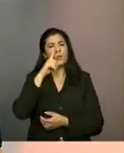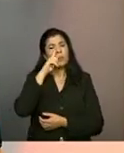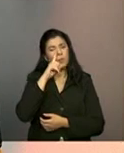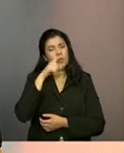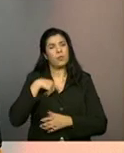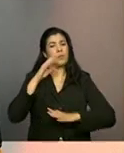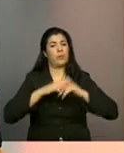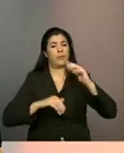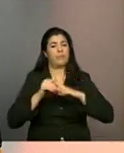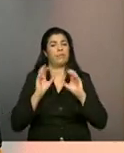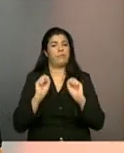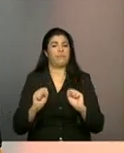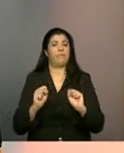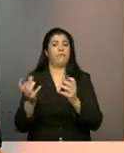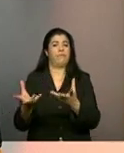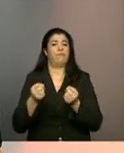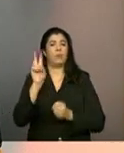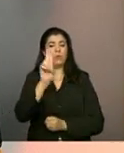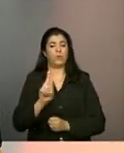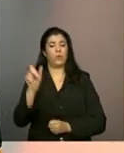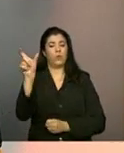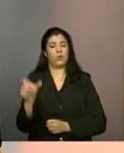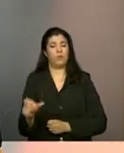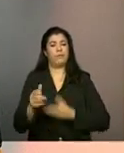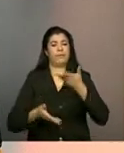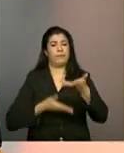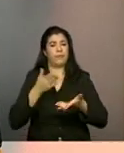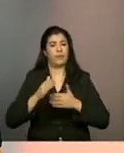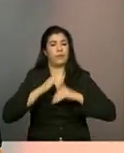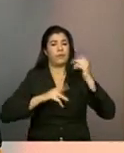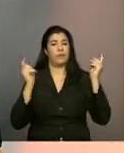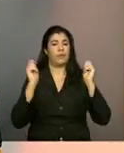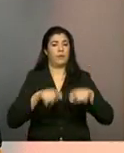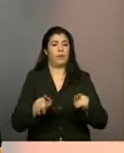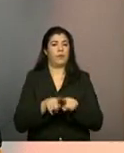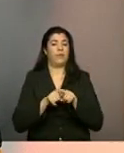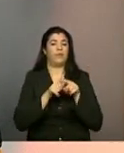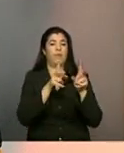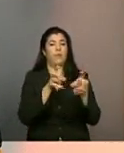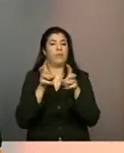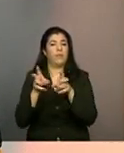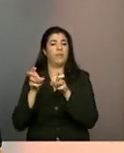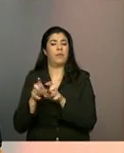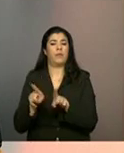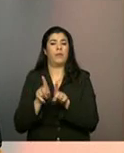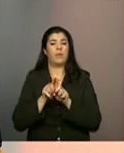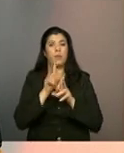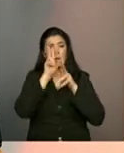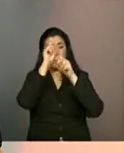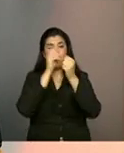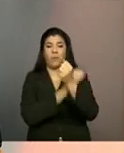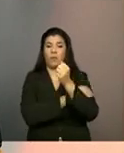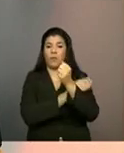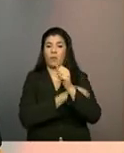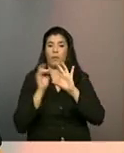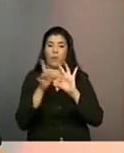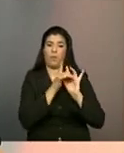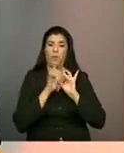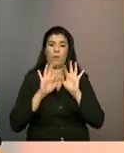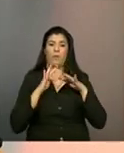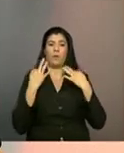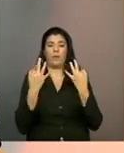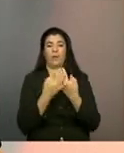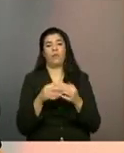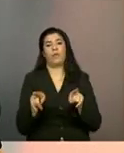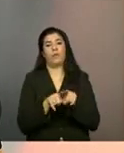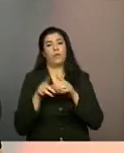ações que permitam aos usuários o desenvolvimento de potencialidades e aquisições e o fortalecimento de vínculos familiares